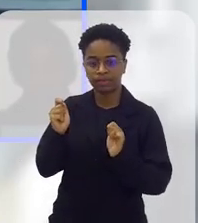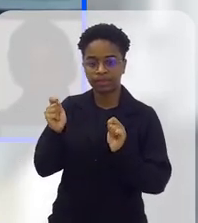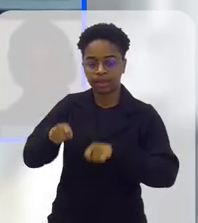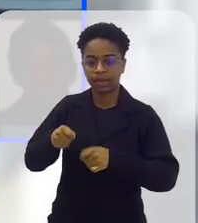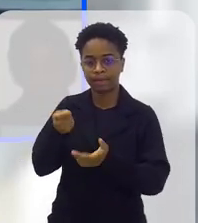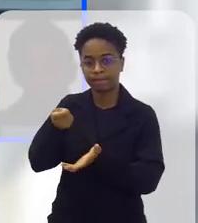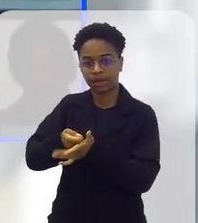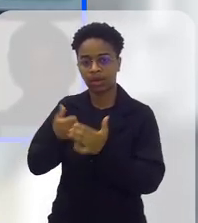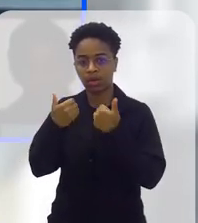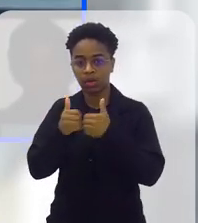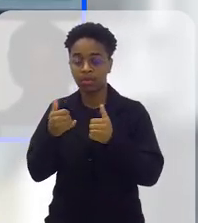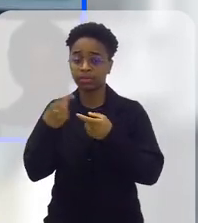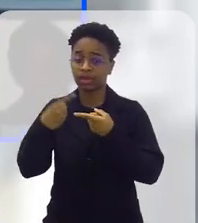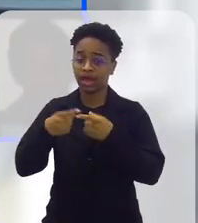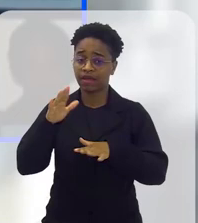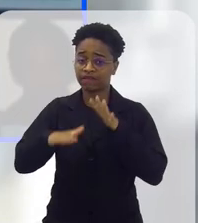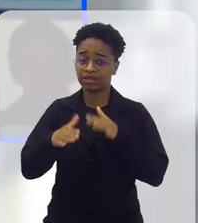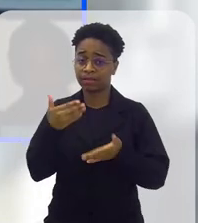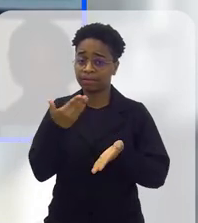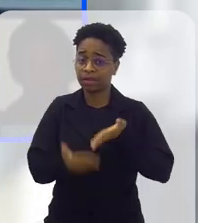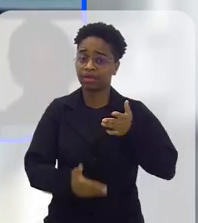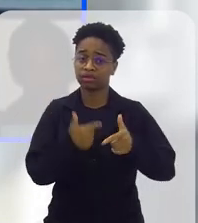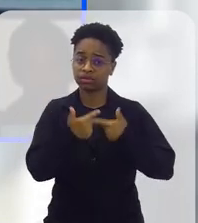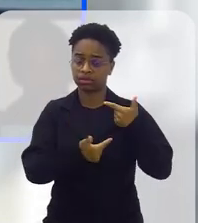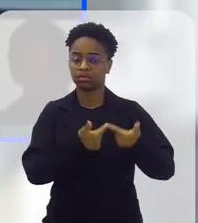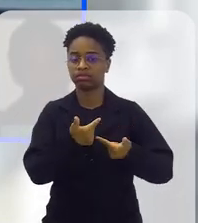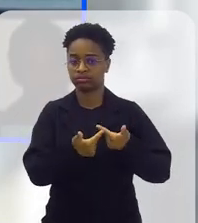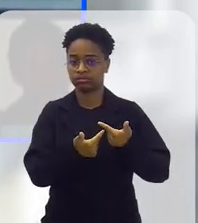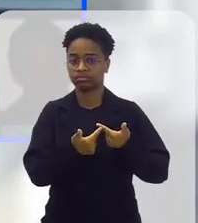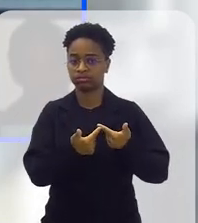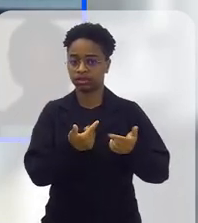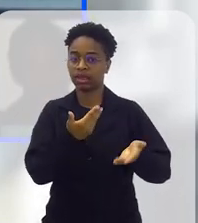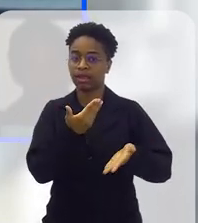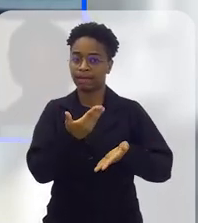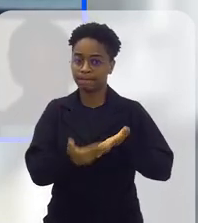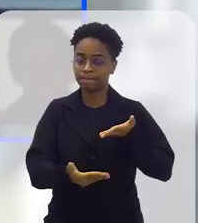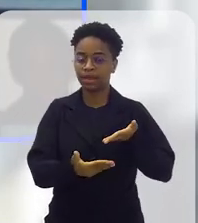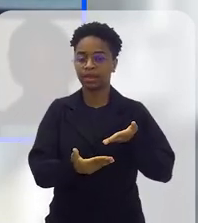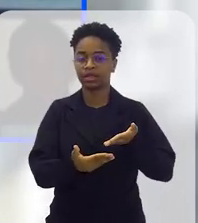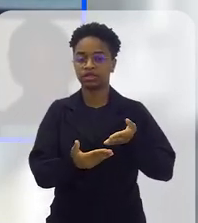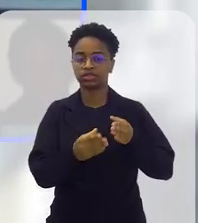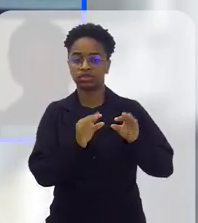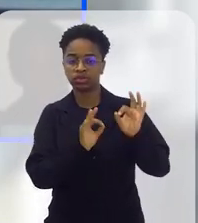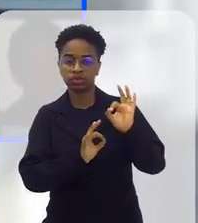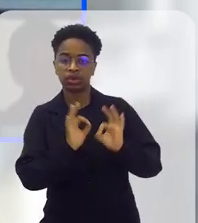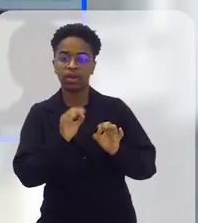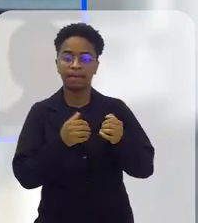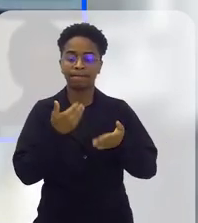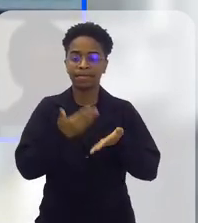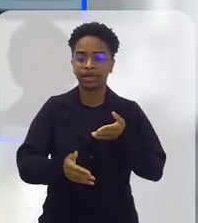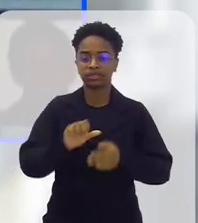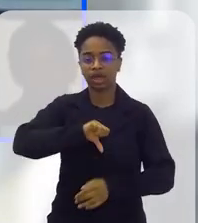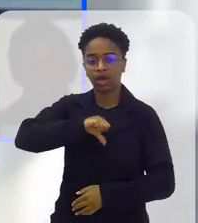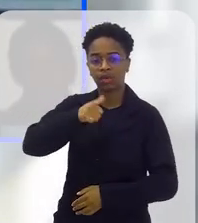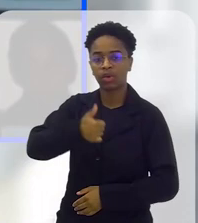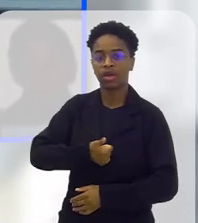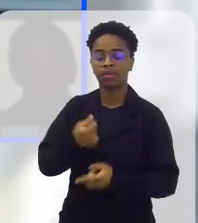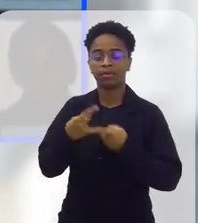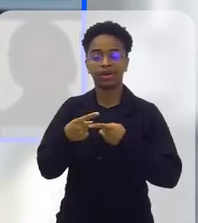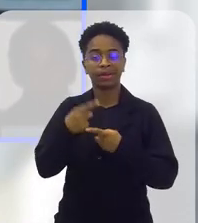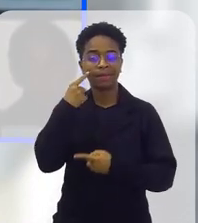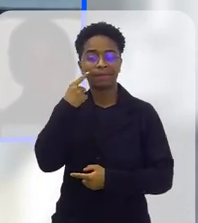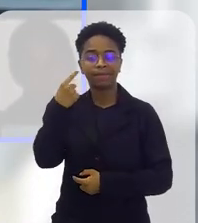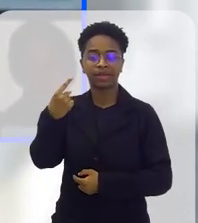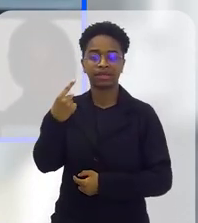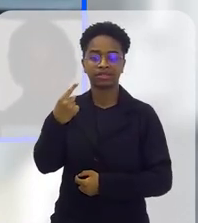E, muitas vezes, o deputado, elas perdem o emprego, perdem o emprego, perdem a sua direção, perdem a autoestima, porque